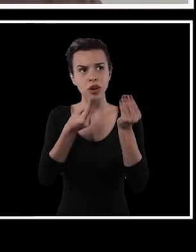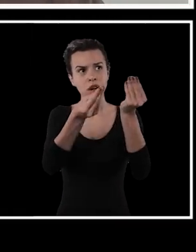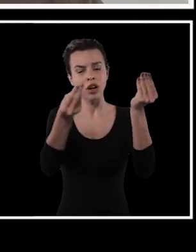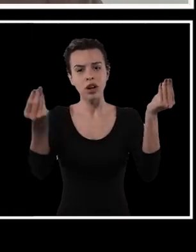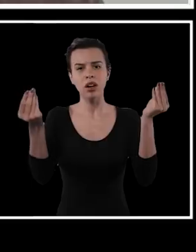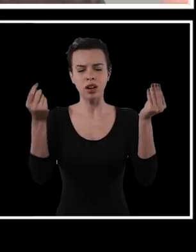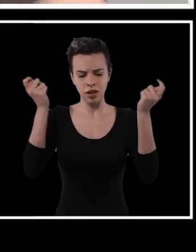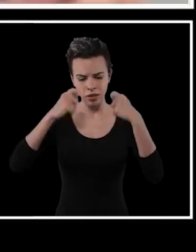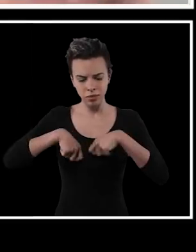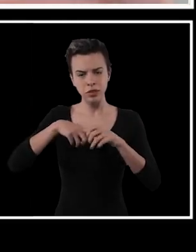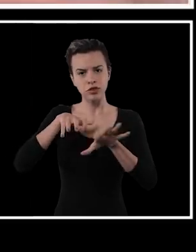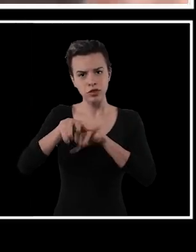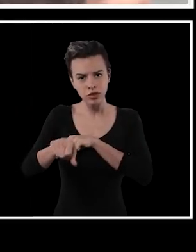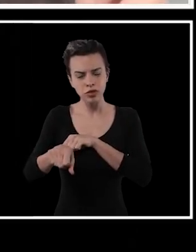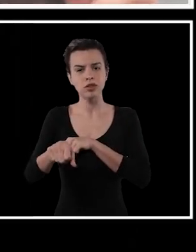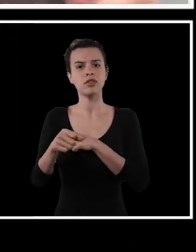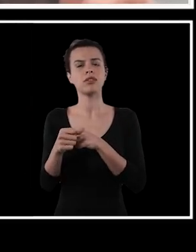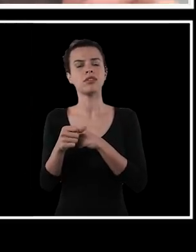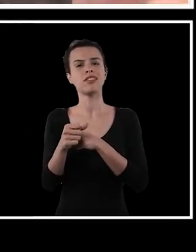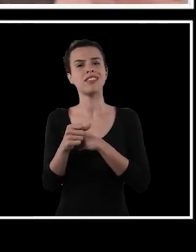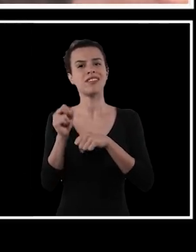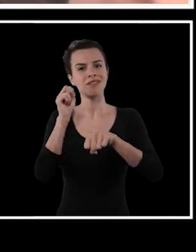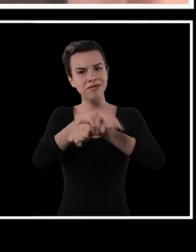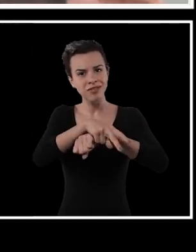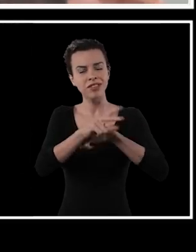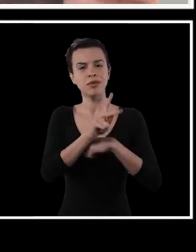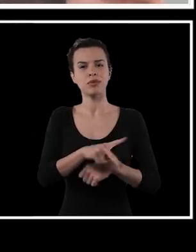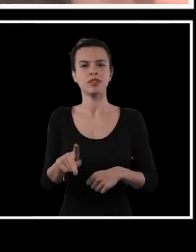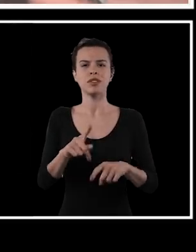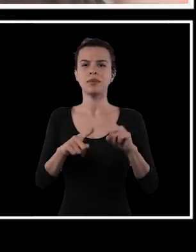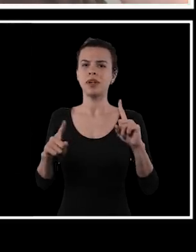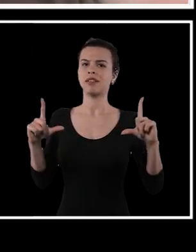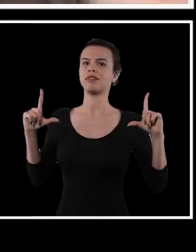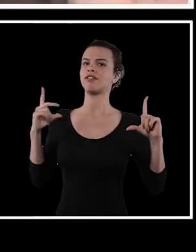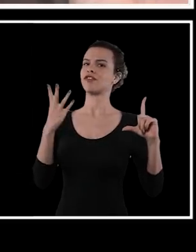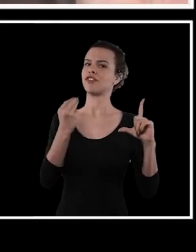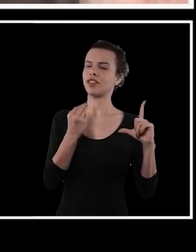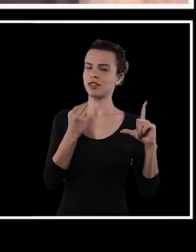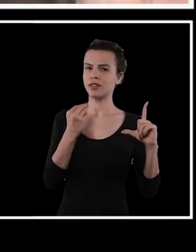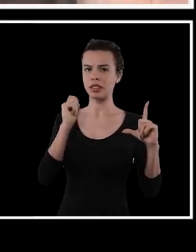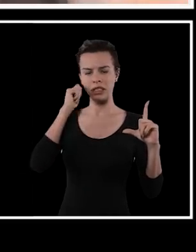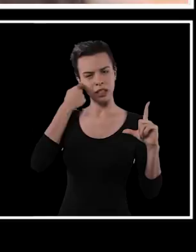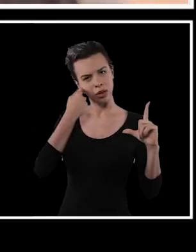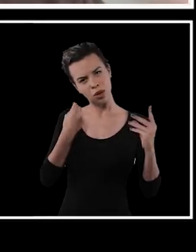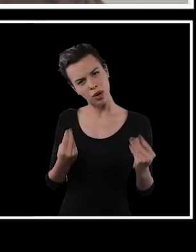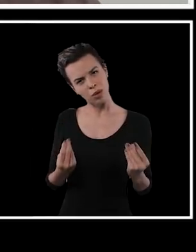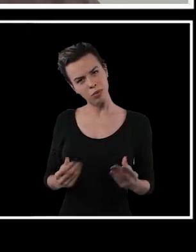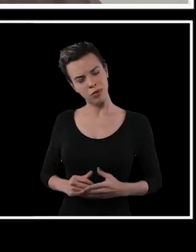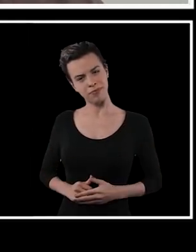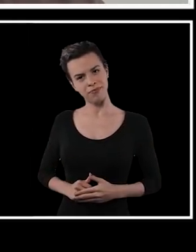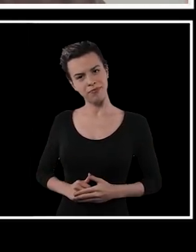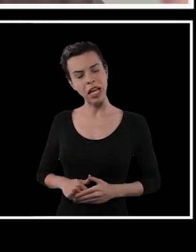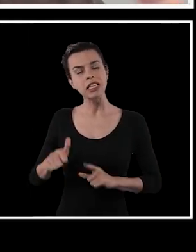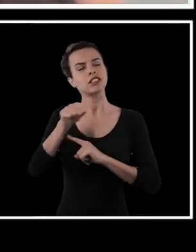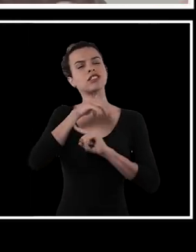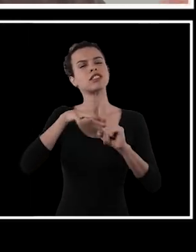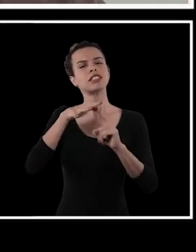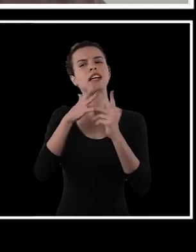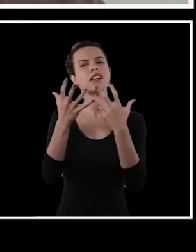mandarem um currículo com aquela capacitação, com aquela formação que preenche o espaço da vaga, mas que na foto é uma pessoa negra?